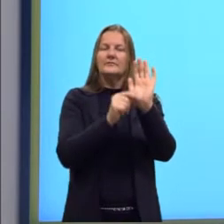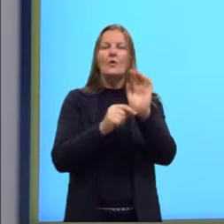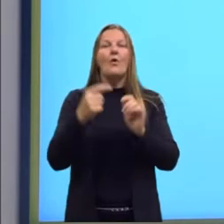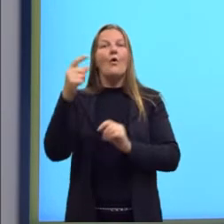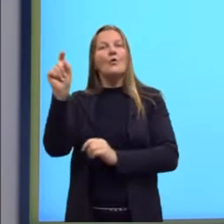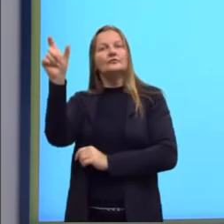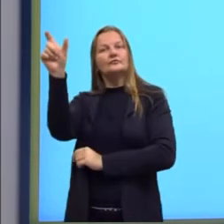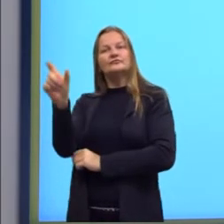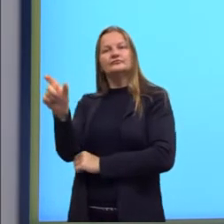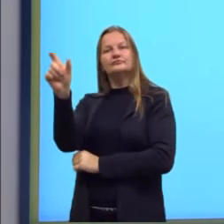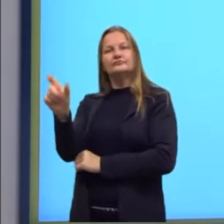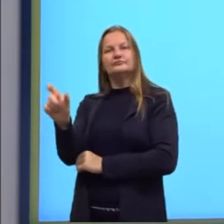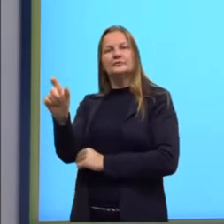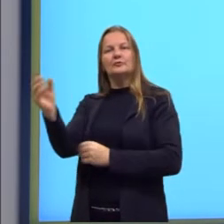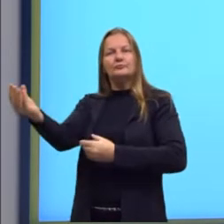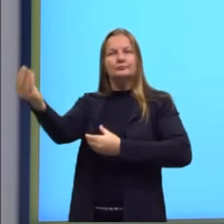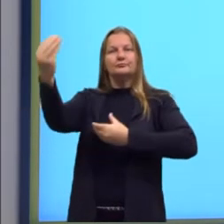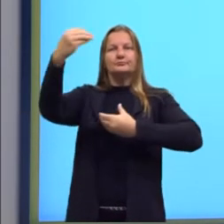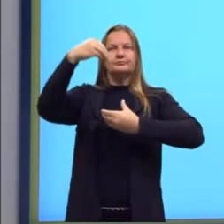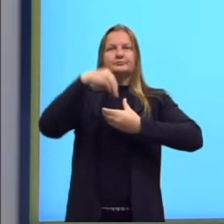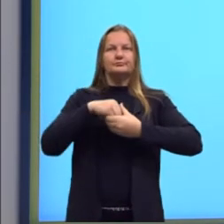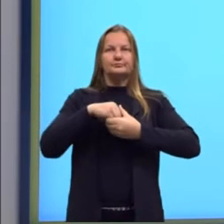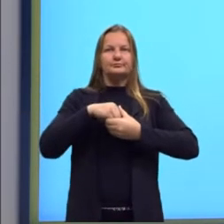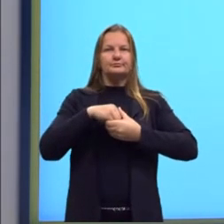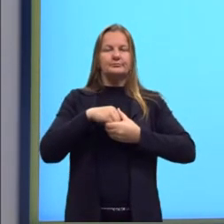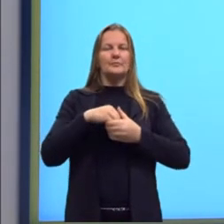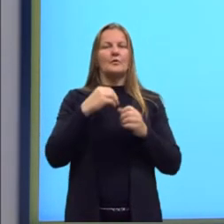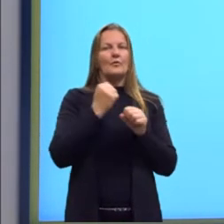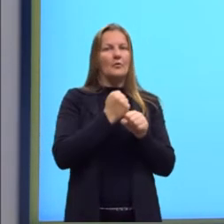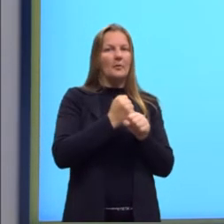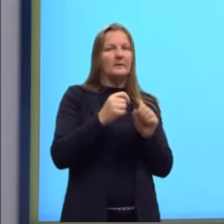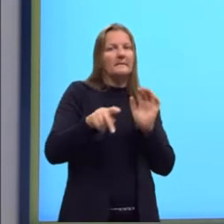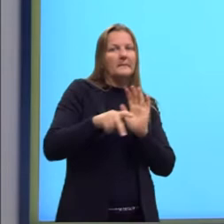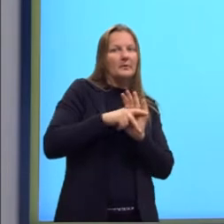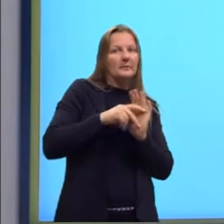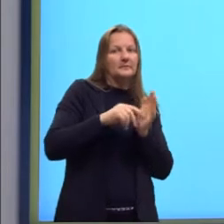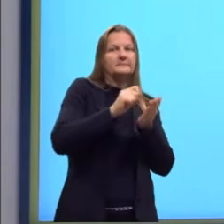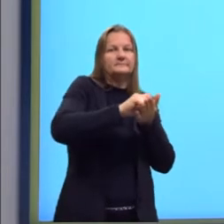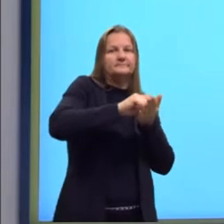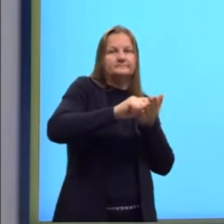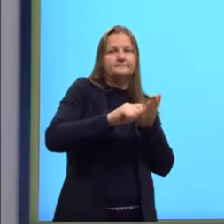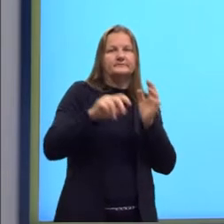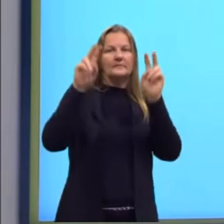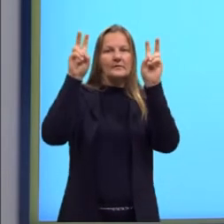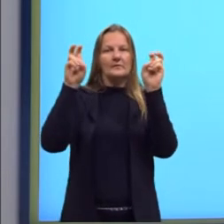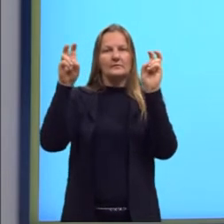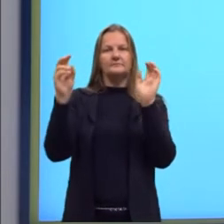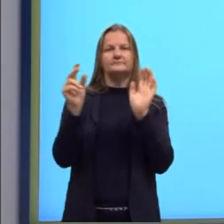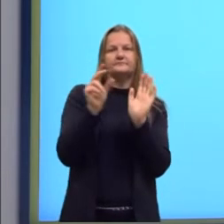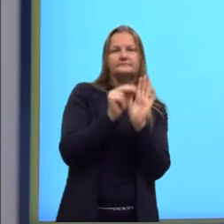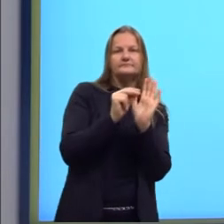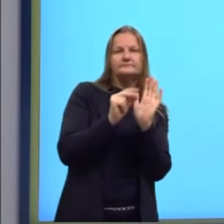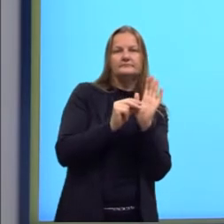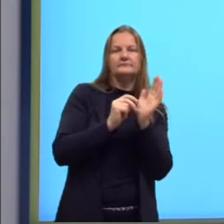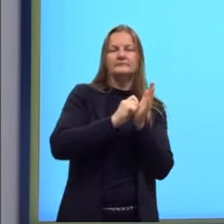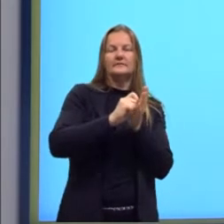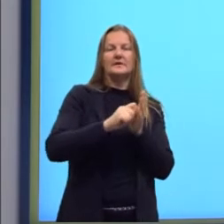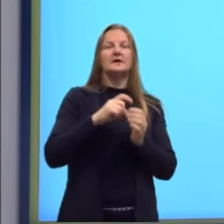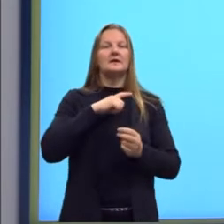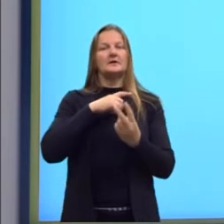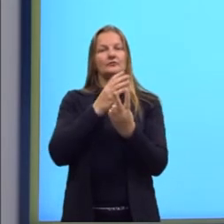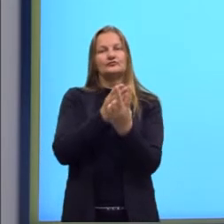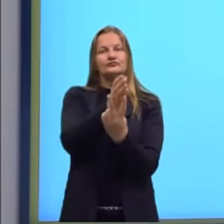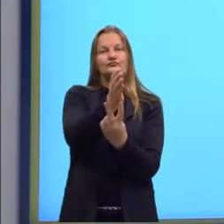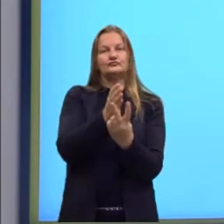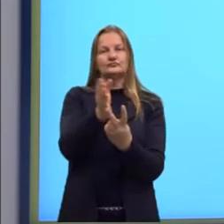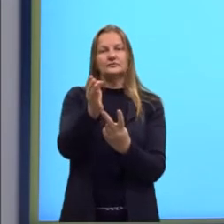um autor são trazidas para dentro de uma outra obra. As citações podem ser diretas,